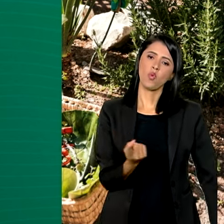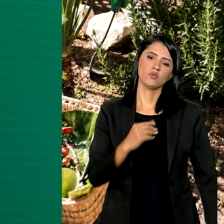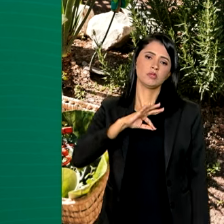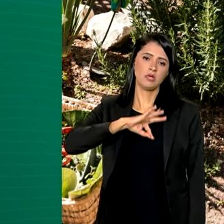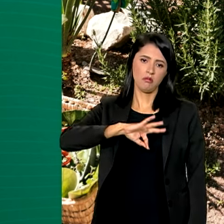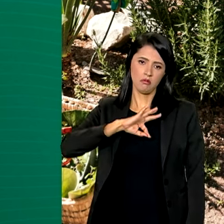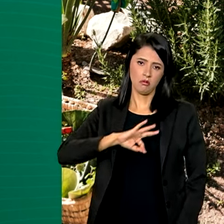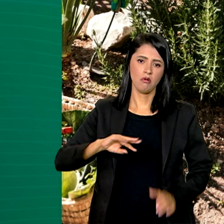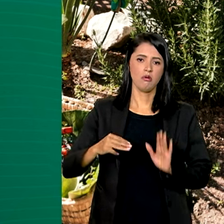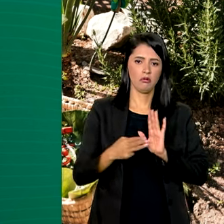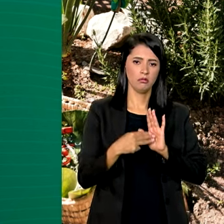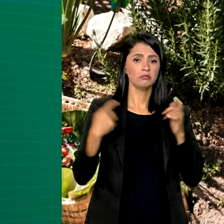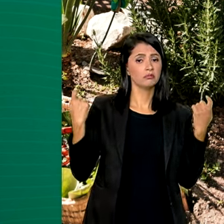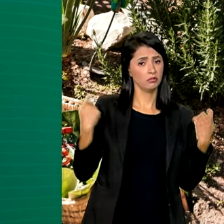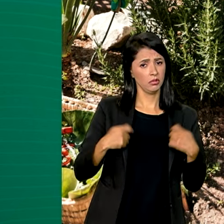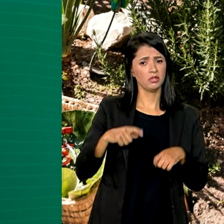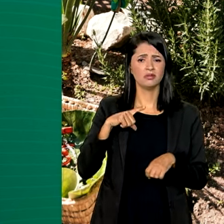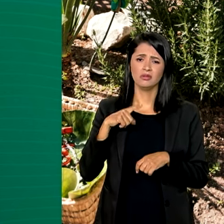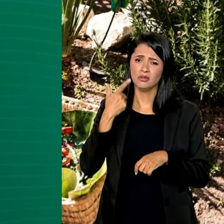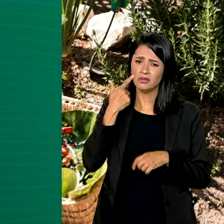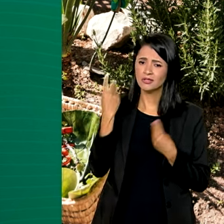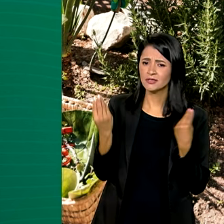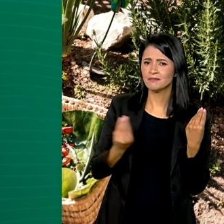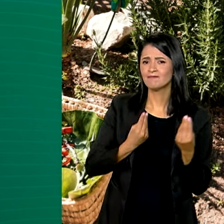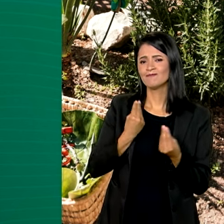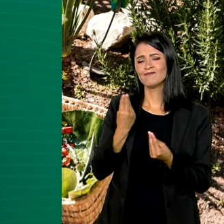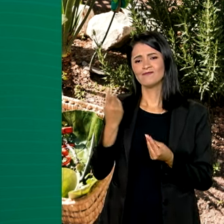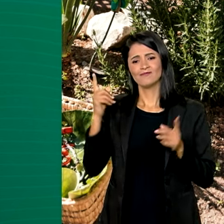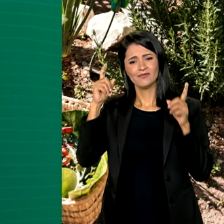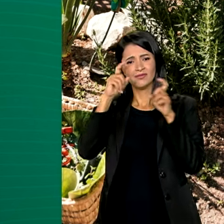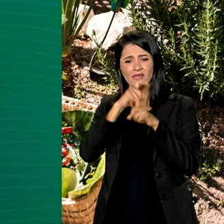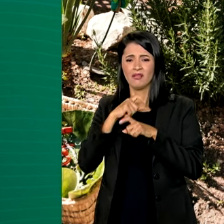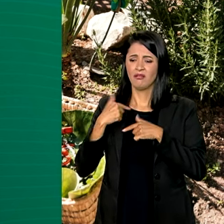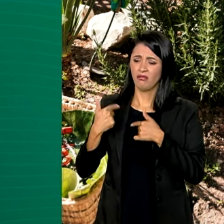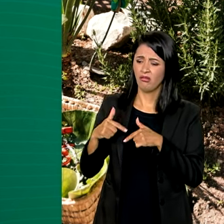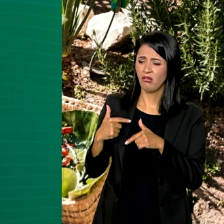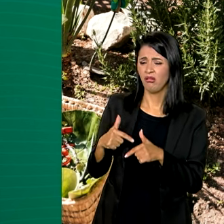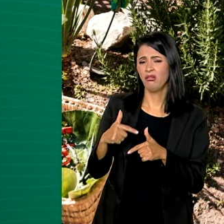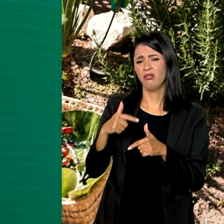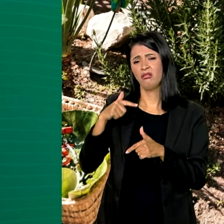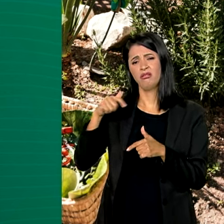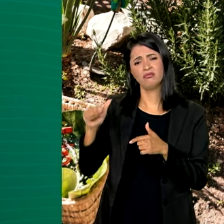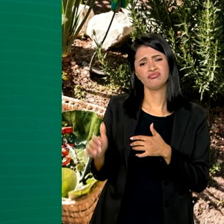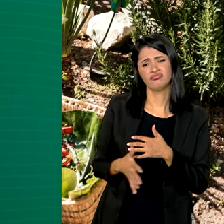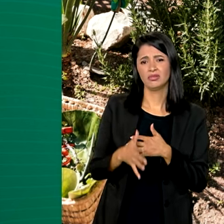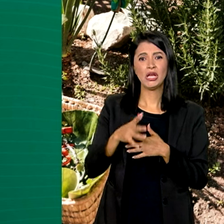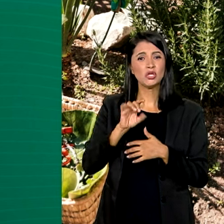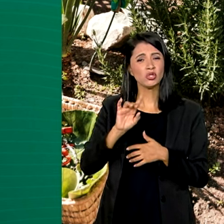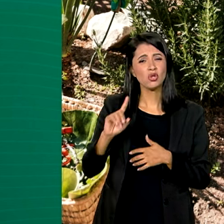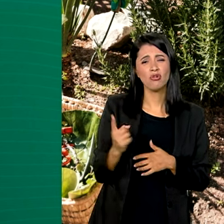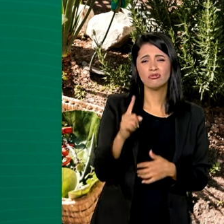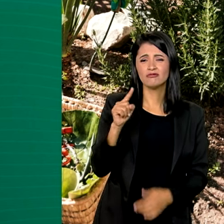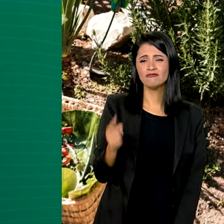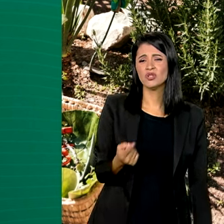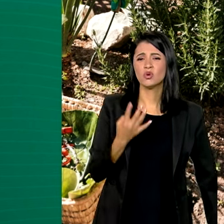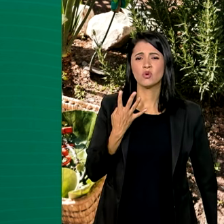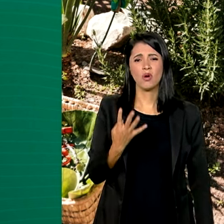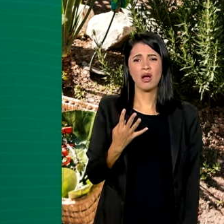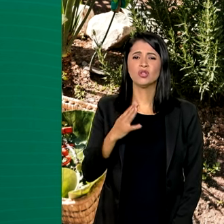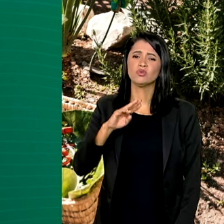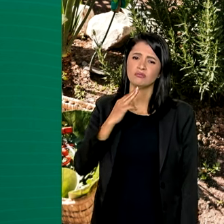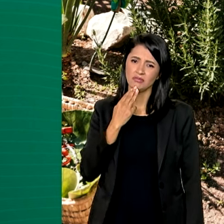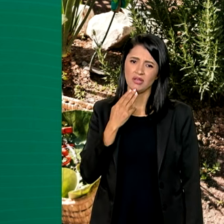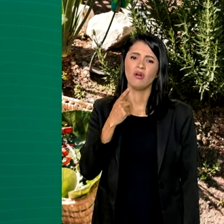mínimo e precisam conviver com a precarização do trabalho, já que somente 1,4